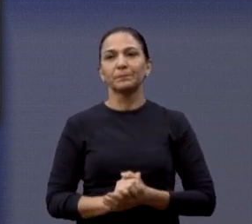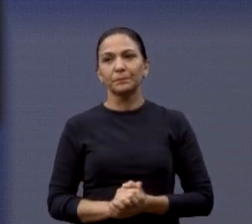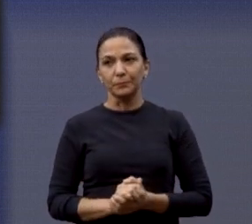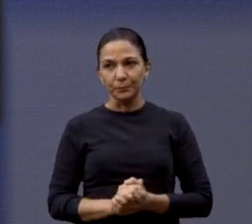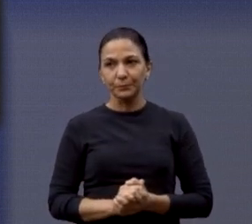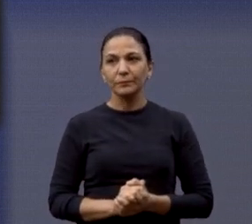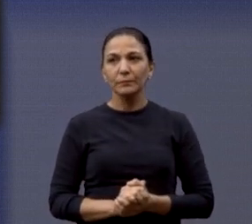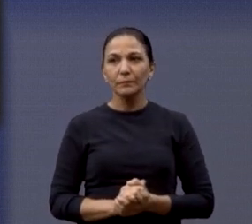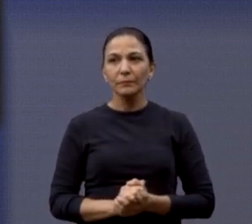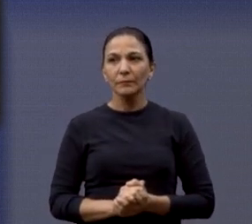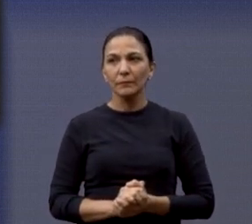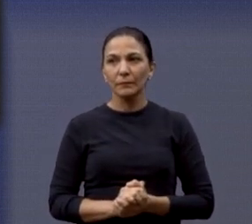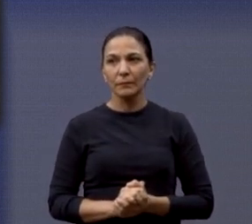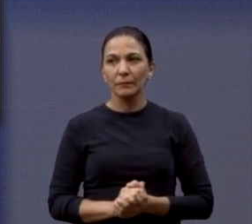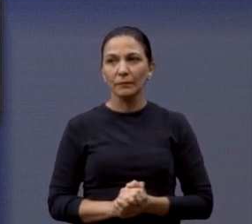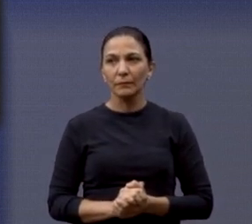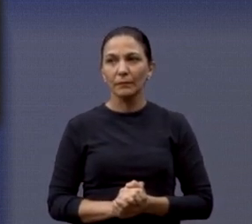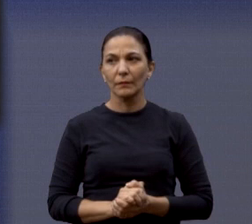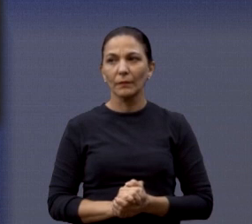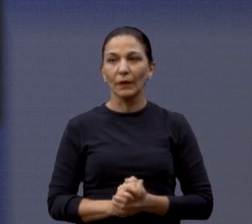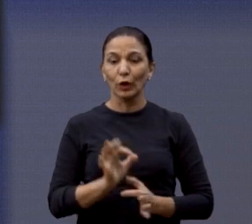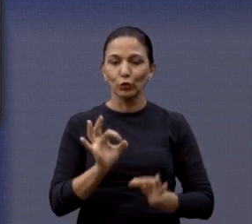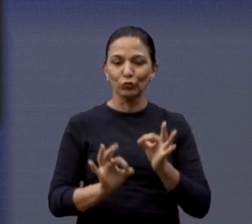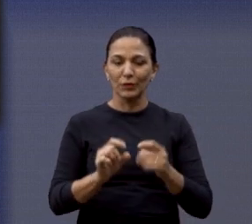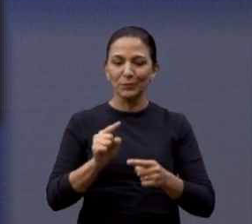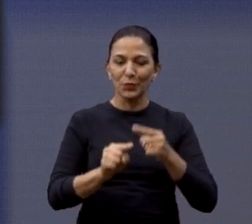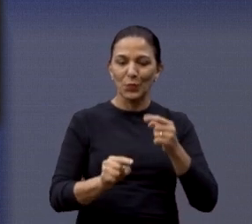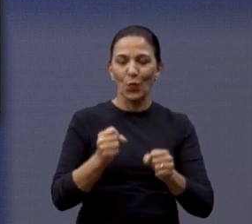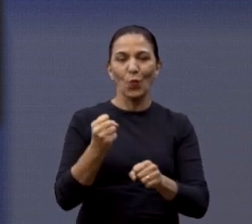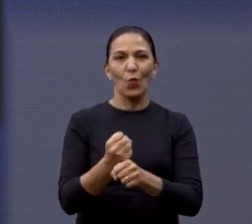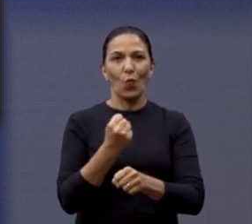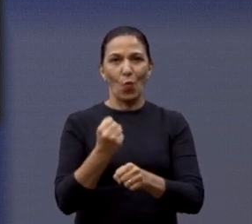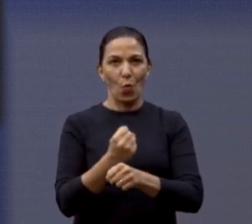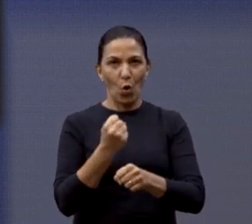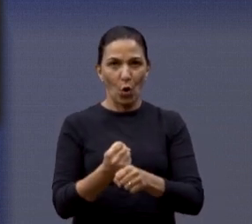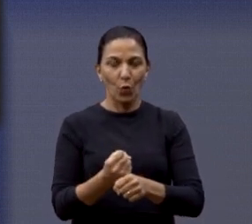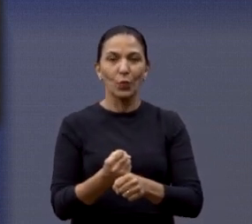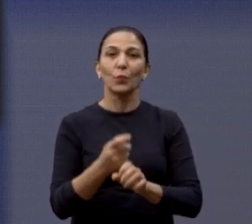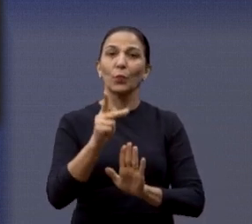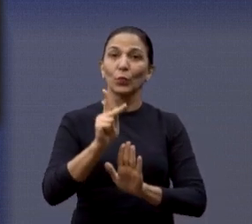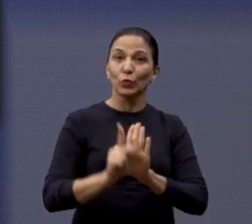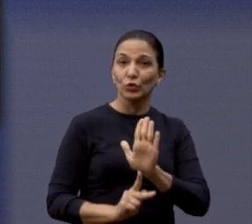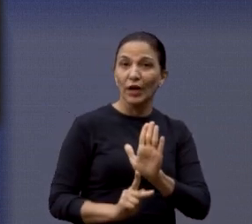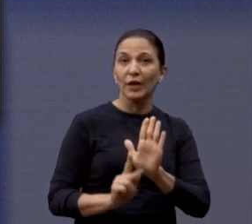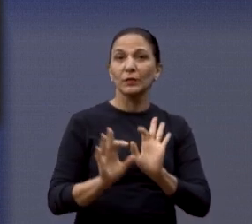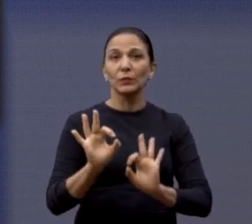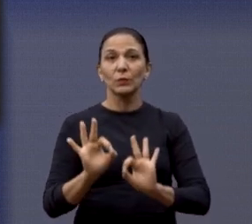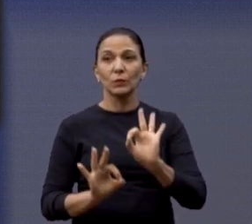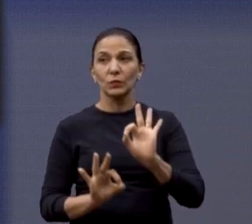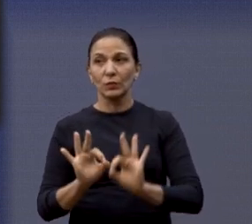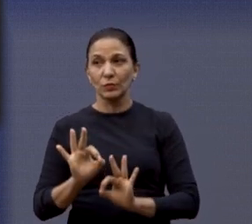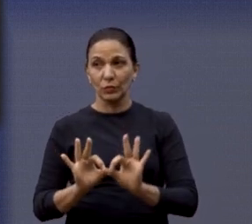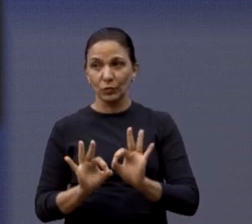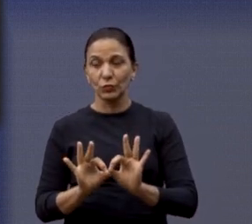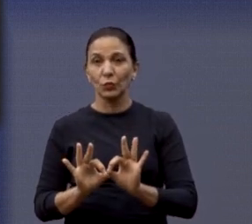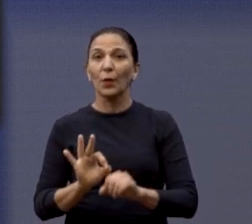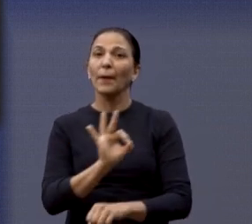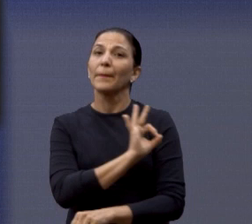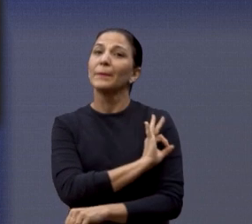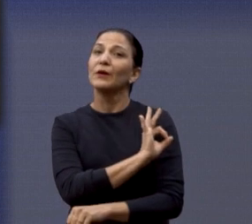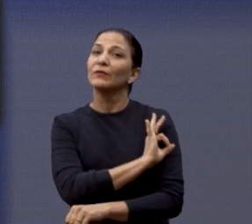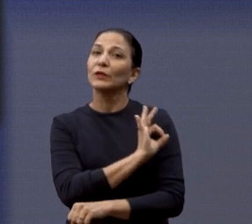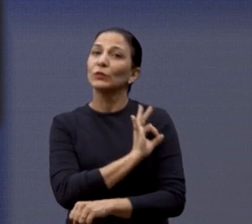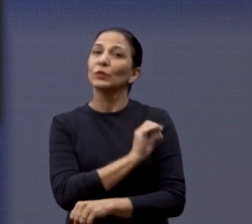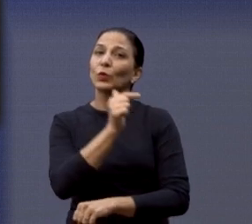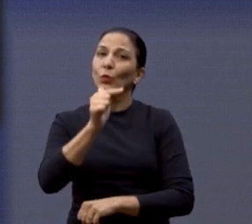já se articulou tudo, foi feito o projeto, já deu entrada na Prefeitura para